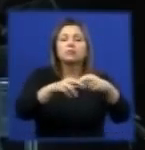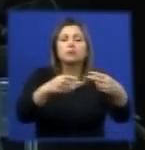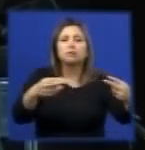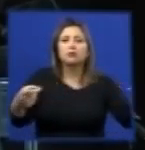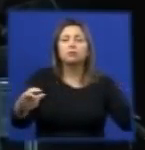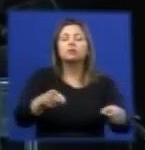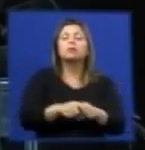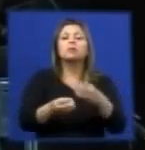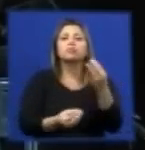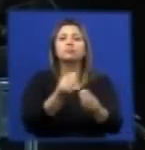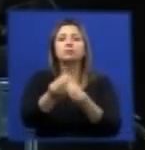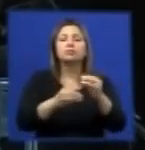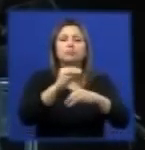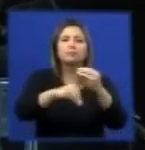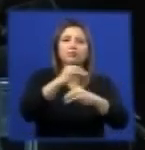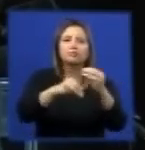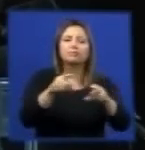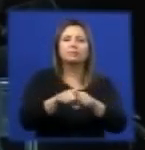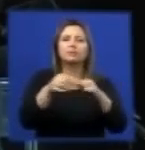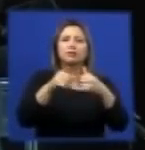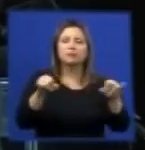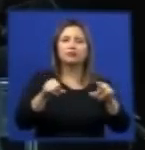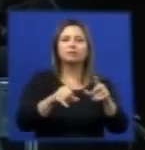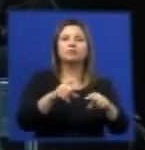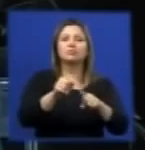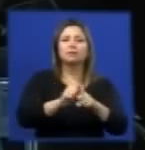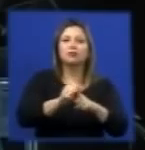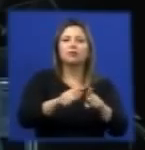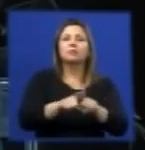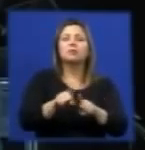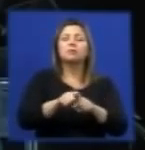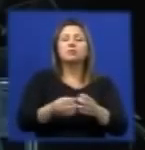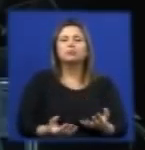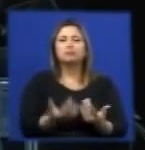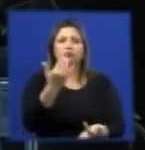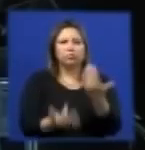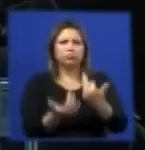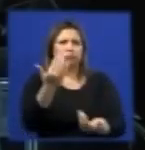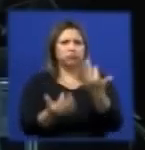meio, onde ocorre a sinterização em altíssimas temperaturas,